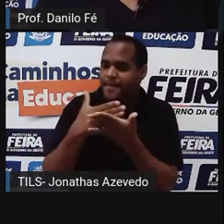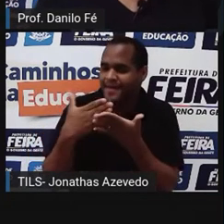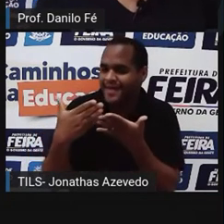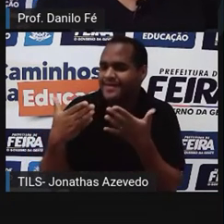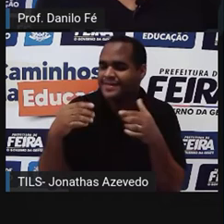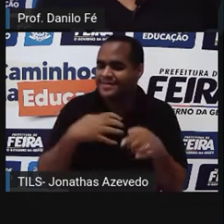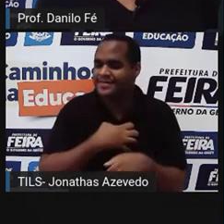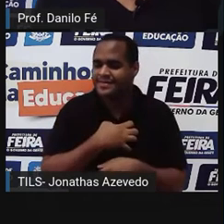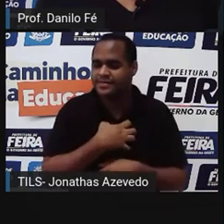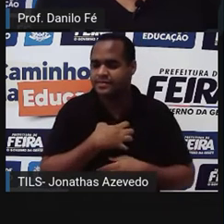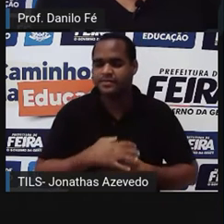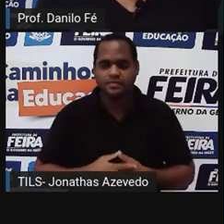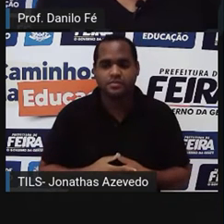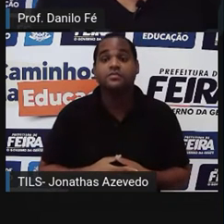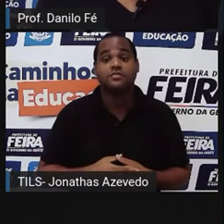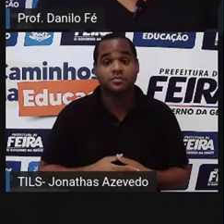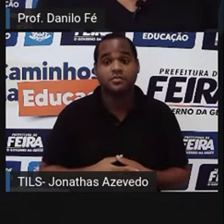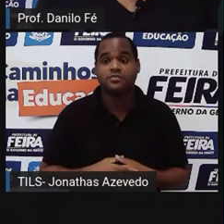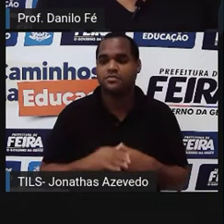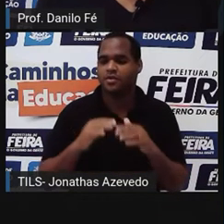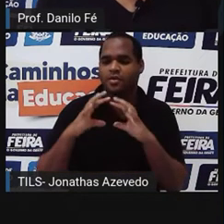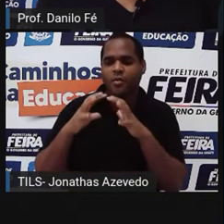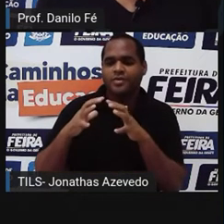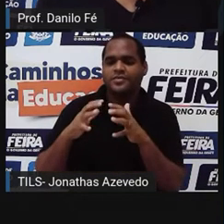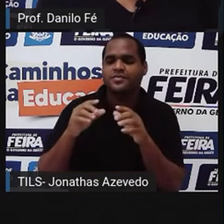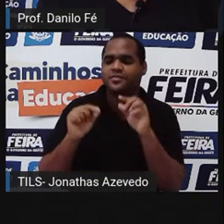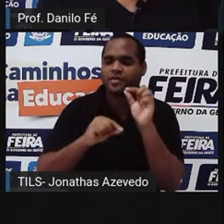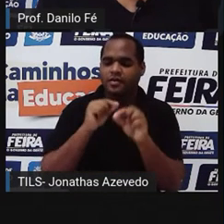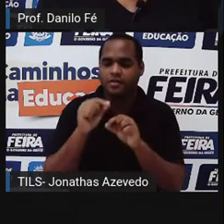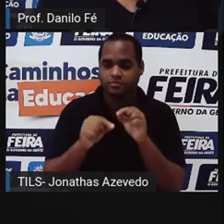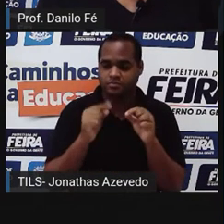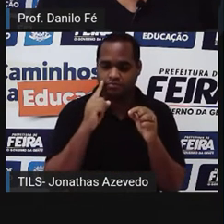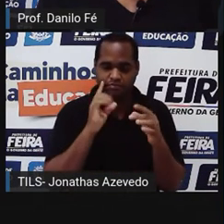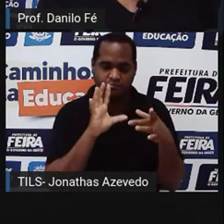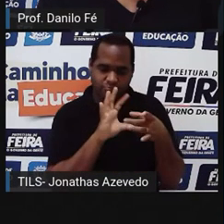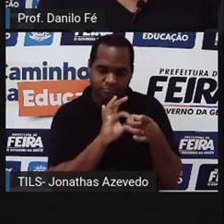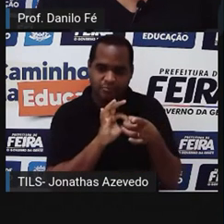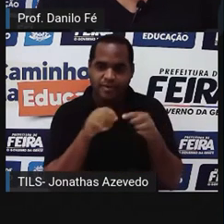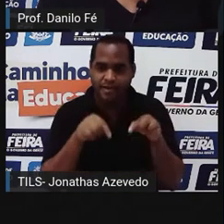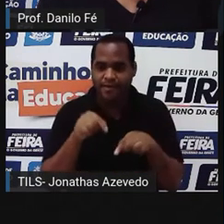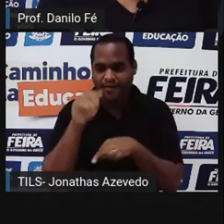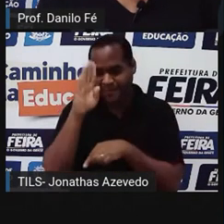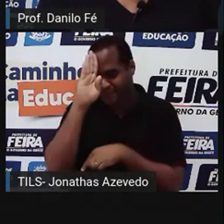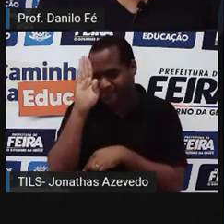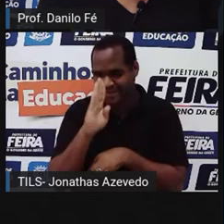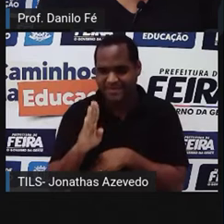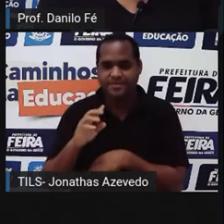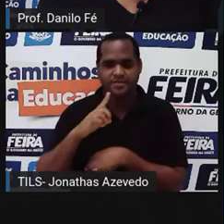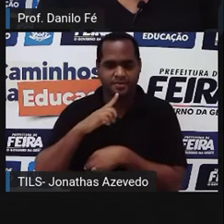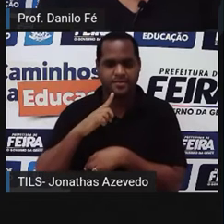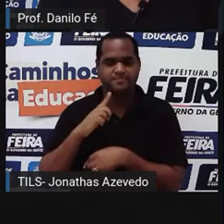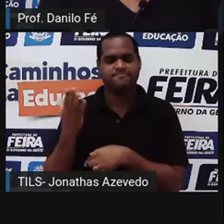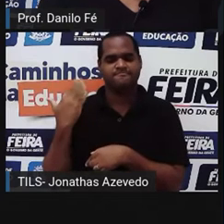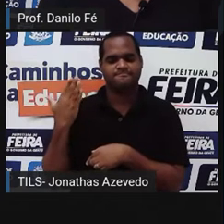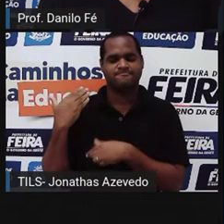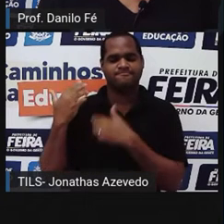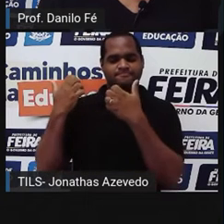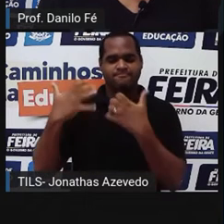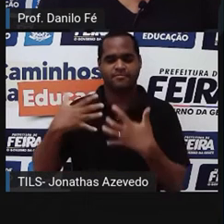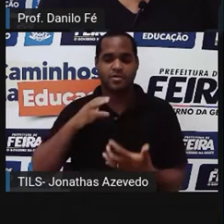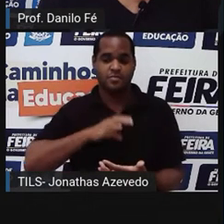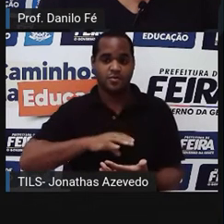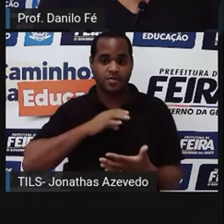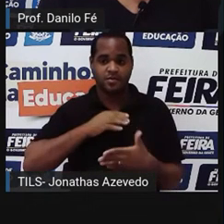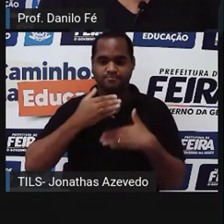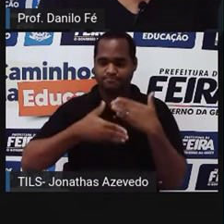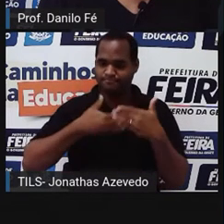um mundo que o vínculo que o Brasil tinha com Portugal se tornou cada